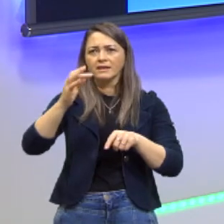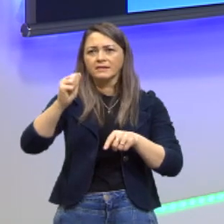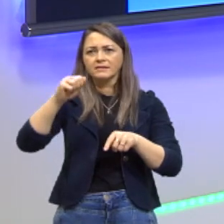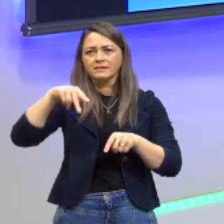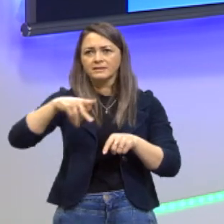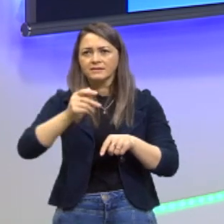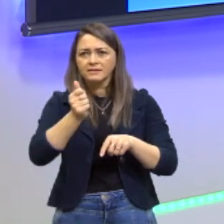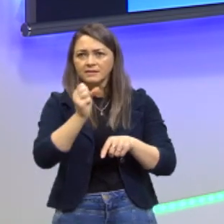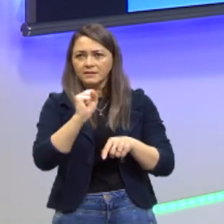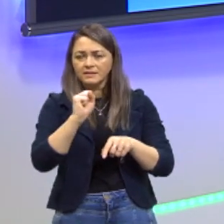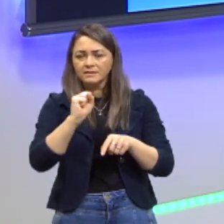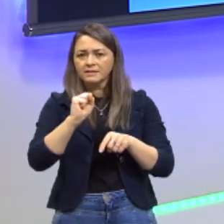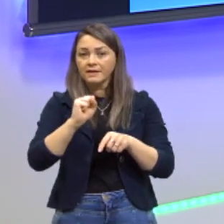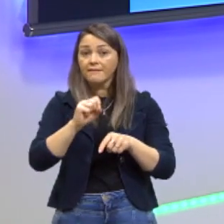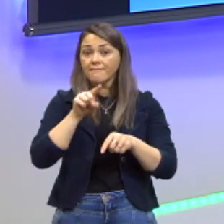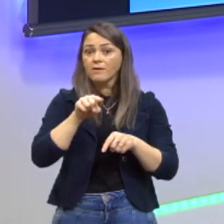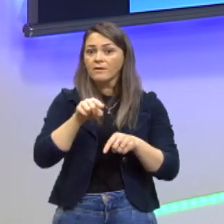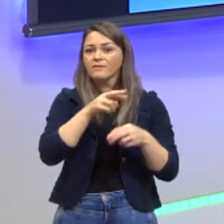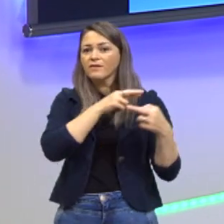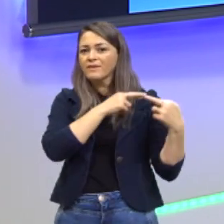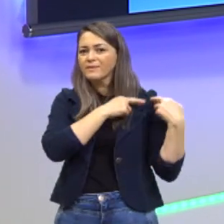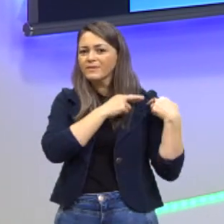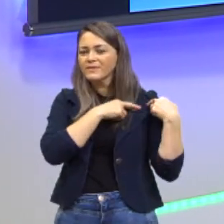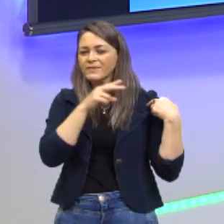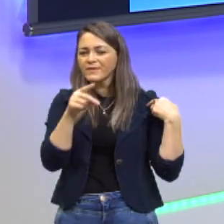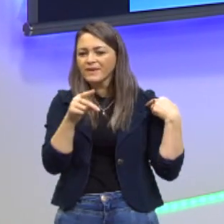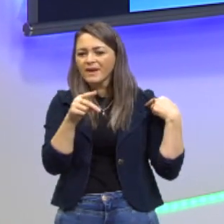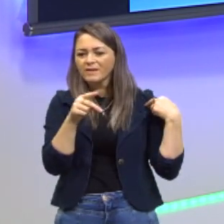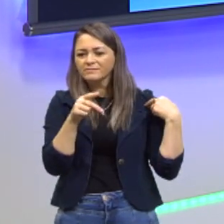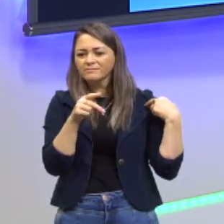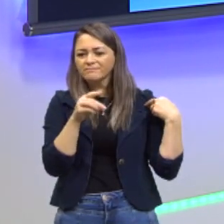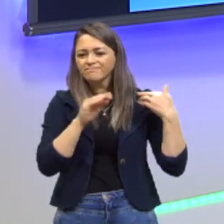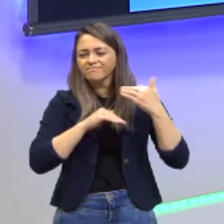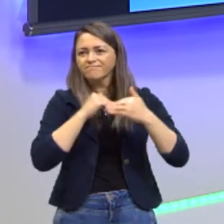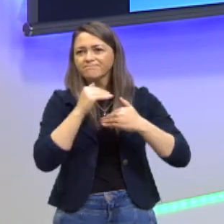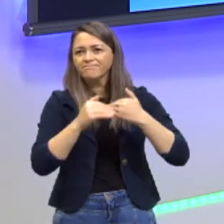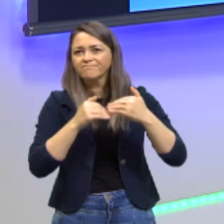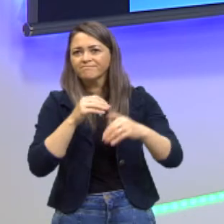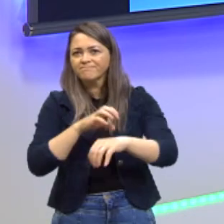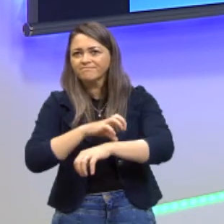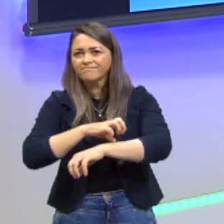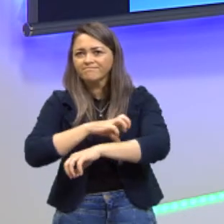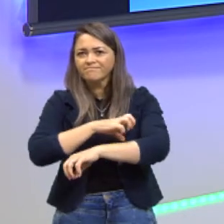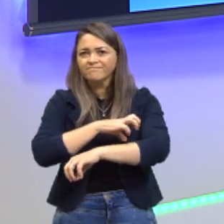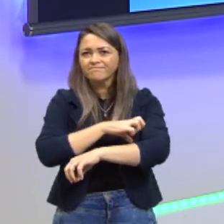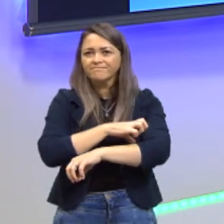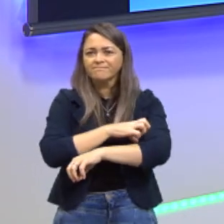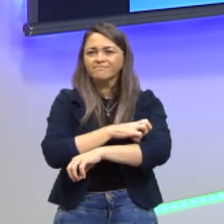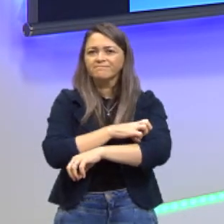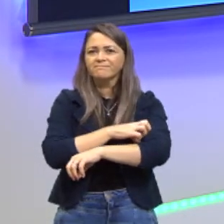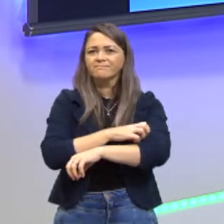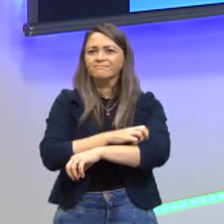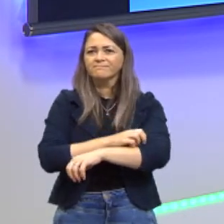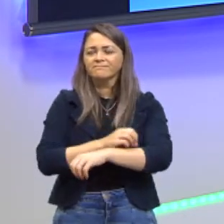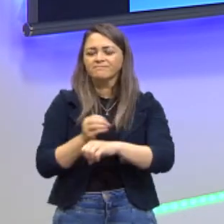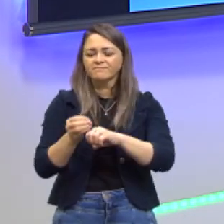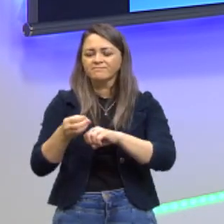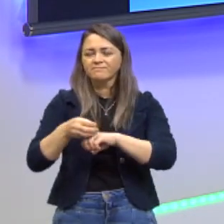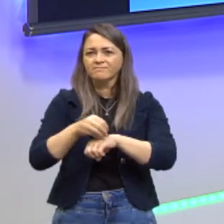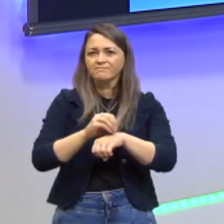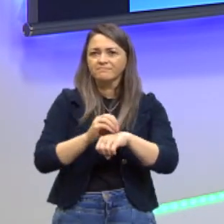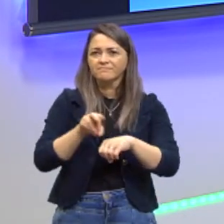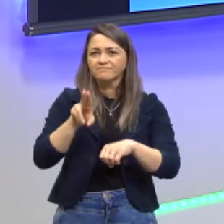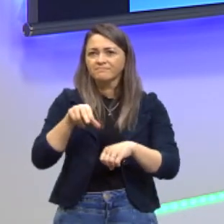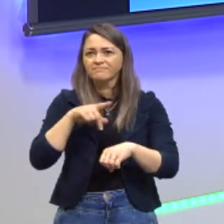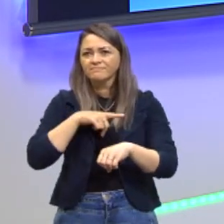responsável por simplesmente desencadear a alergia das pessoas à soja. Pessoas que nunca tinham alergia